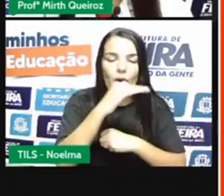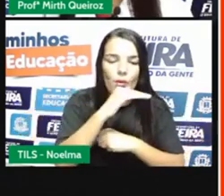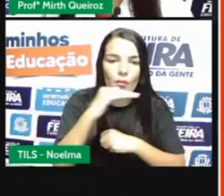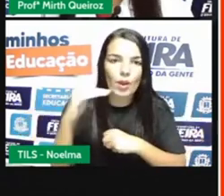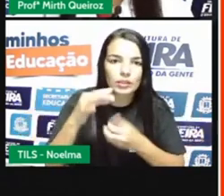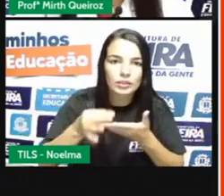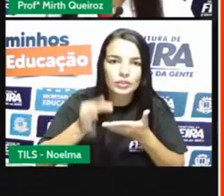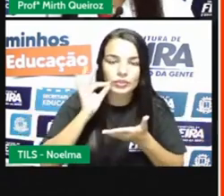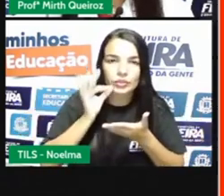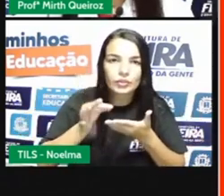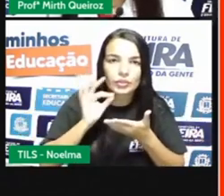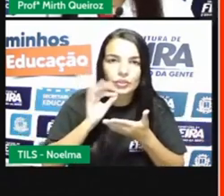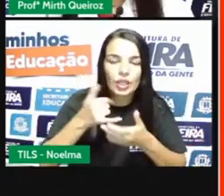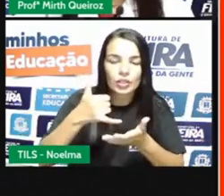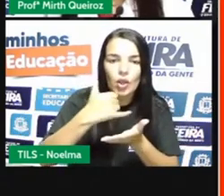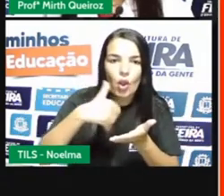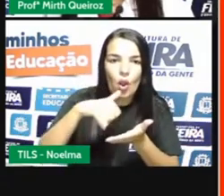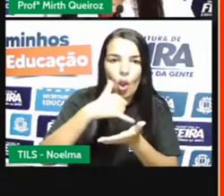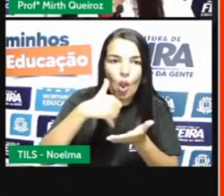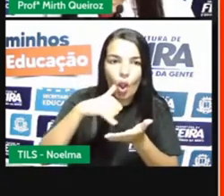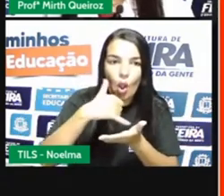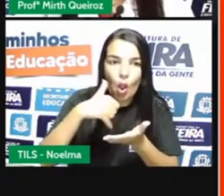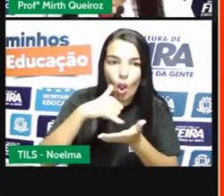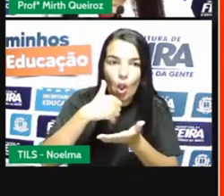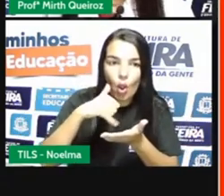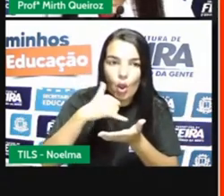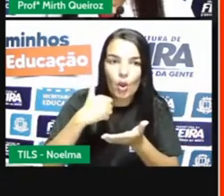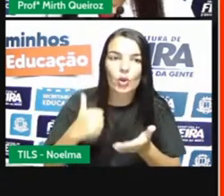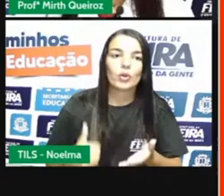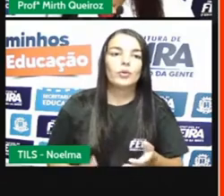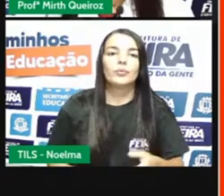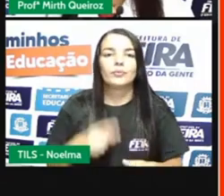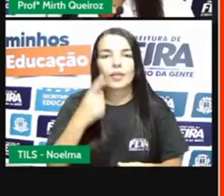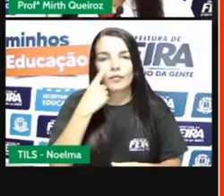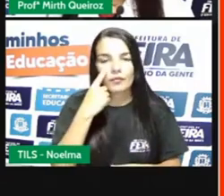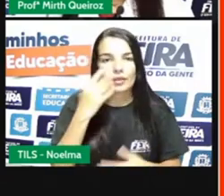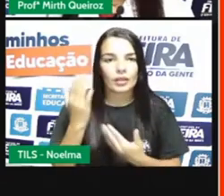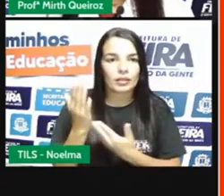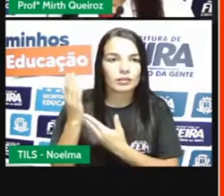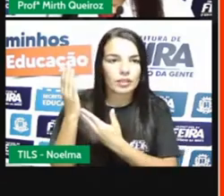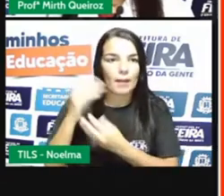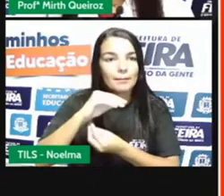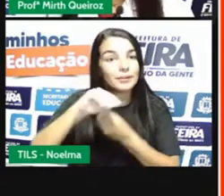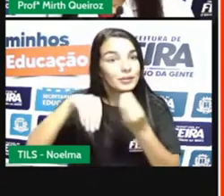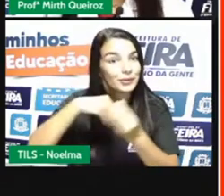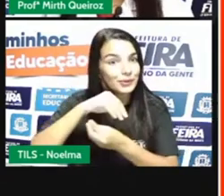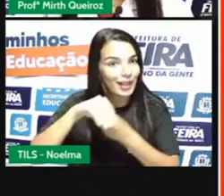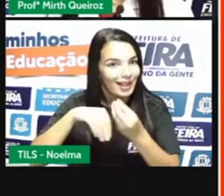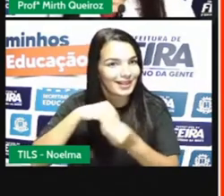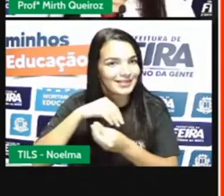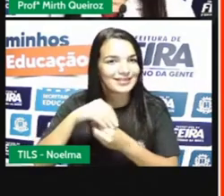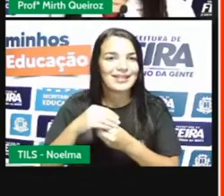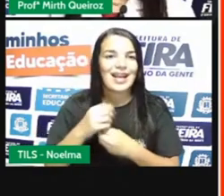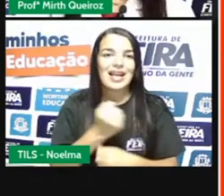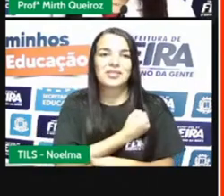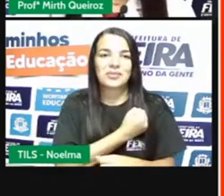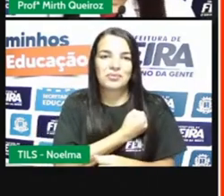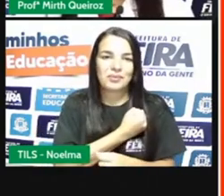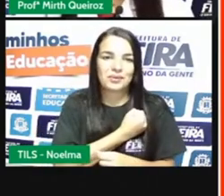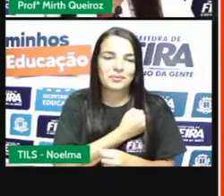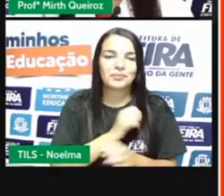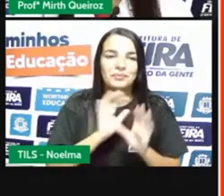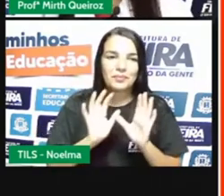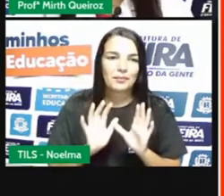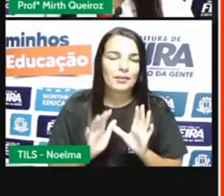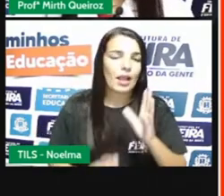chá de leite. Nós vamos falar sobre números mistos, naturais e racionais. Naturais